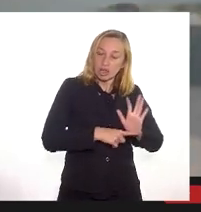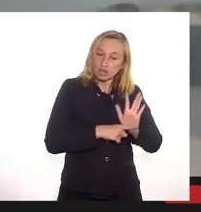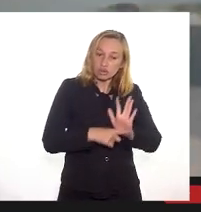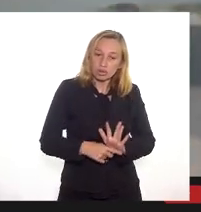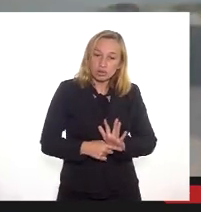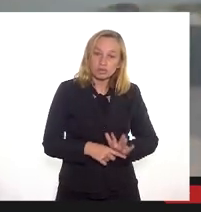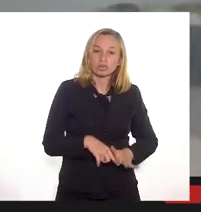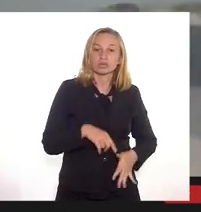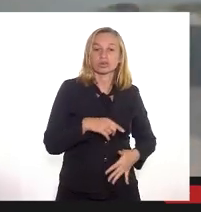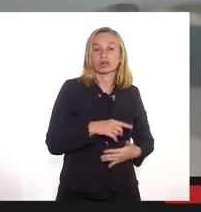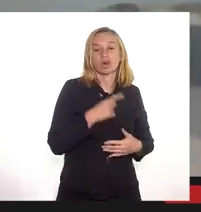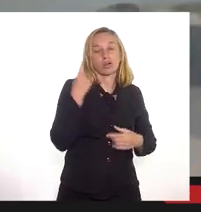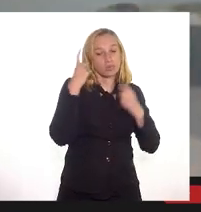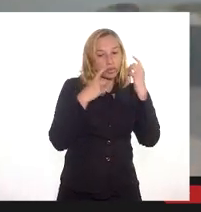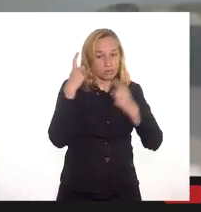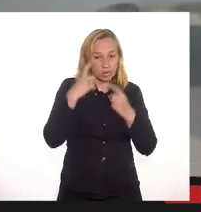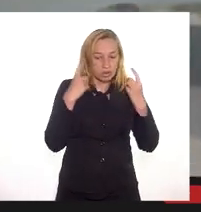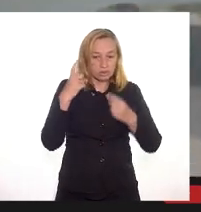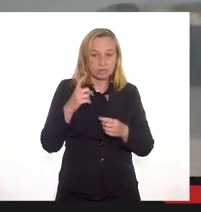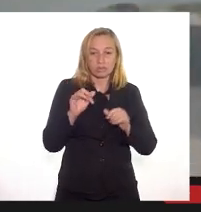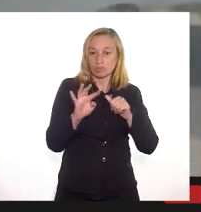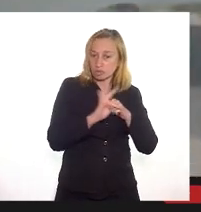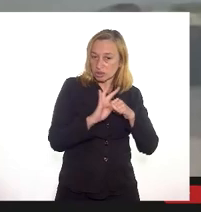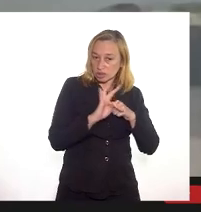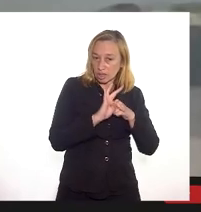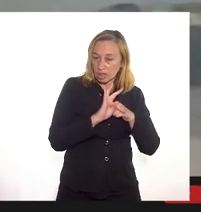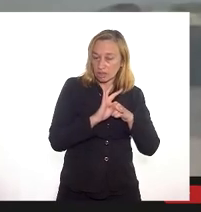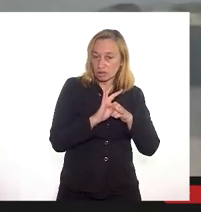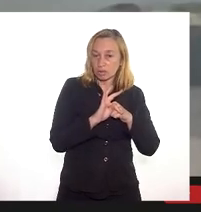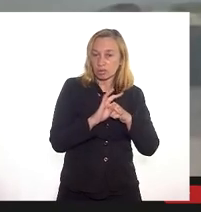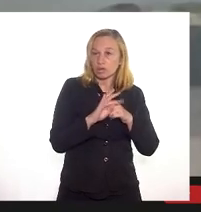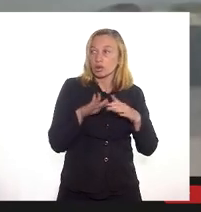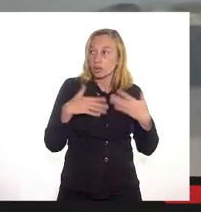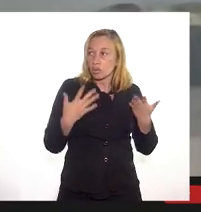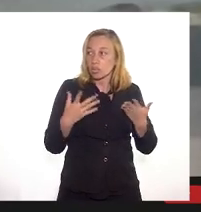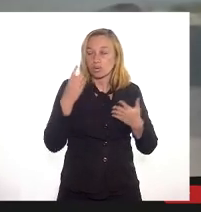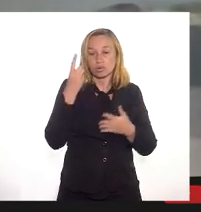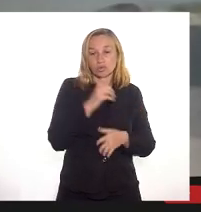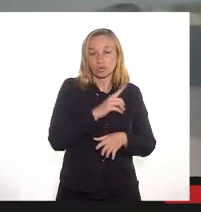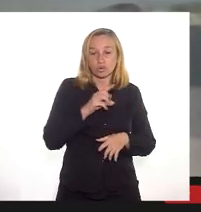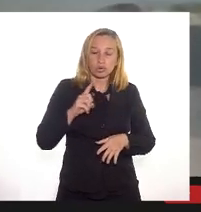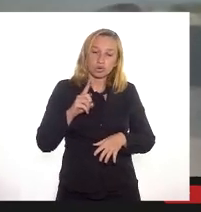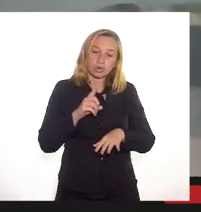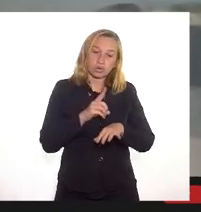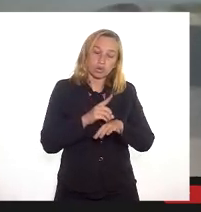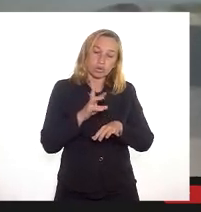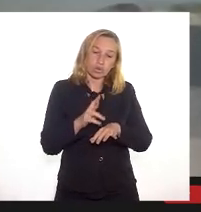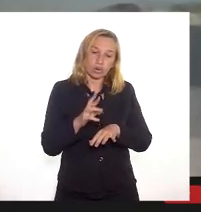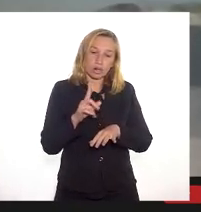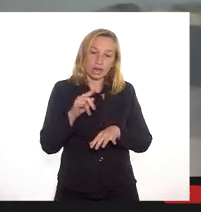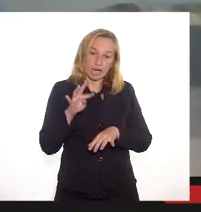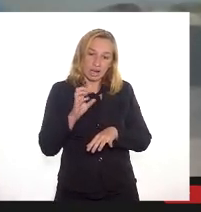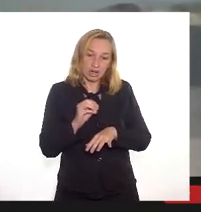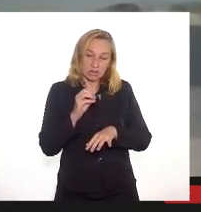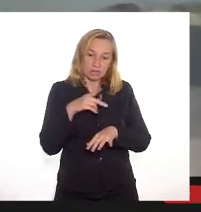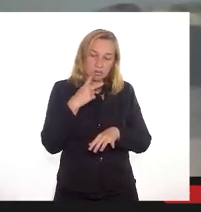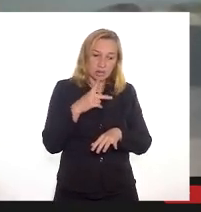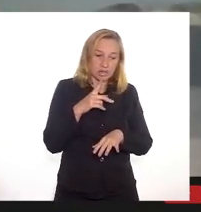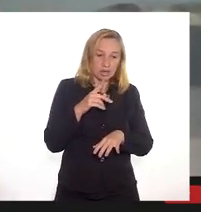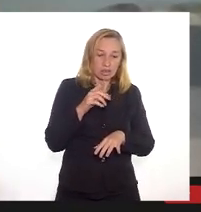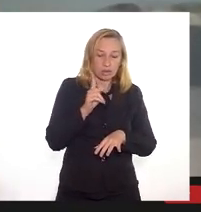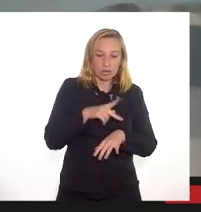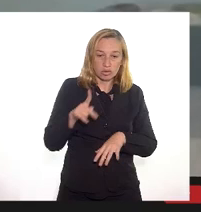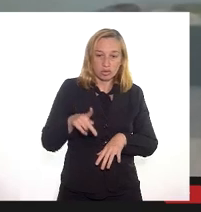e aí me fica a preocupação como técnico né quando o doutor Leandro cita o professor Canedo